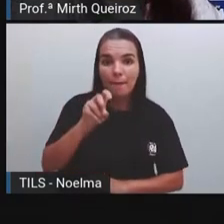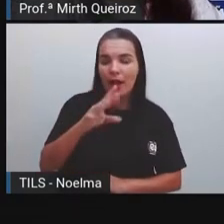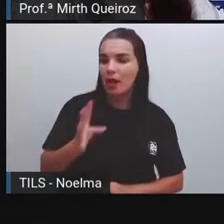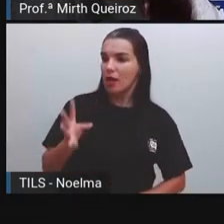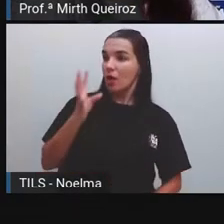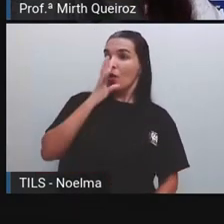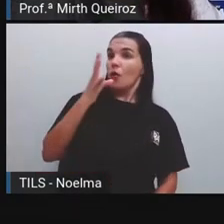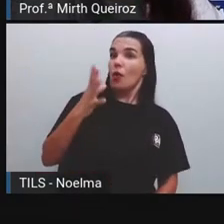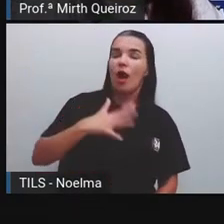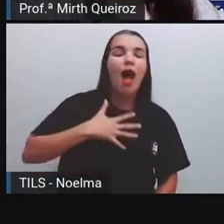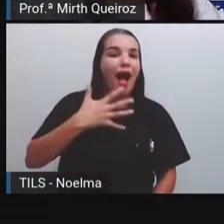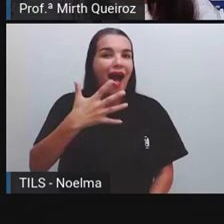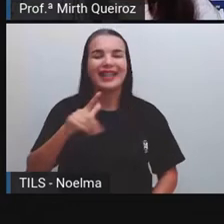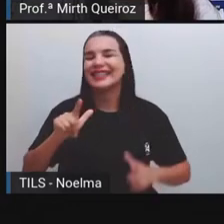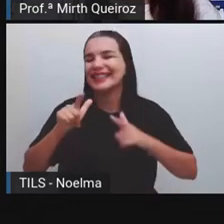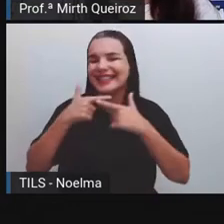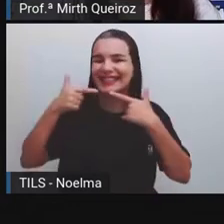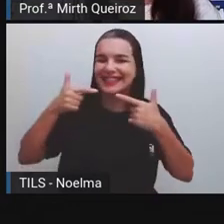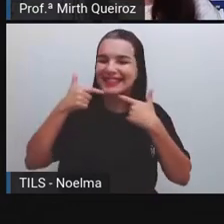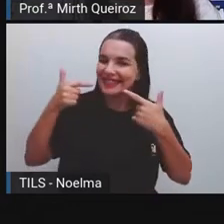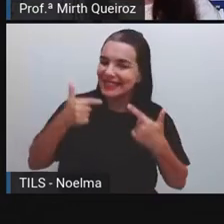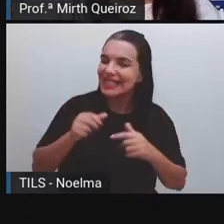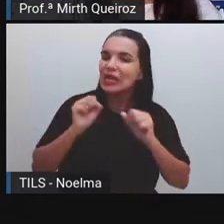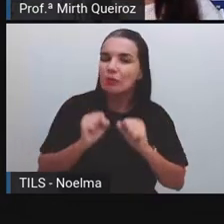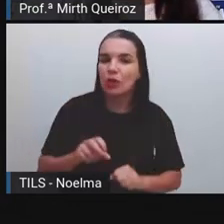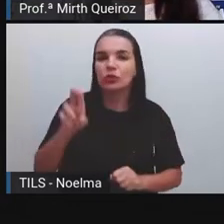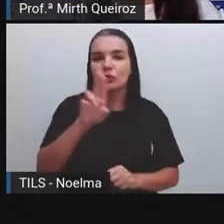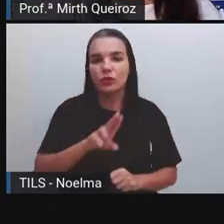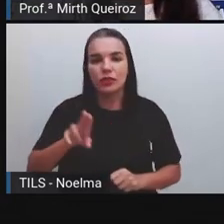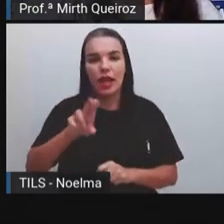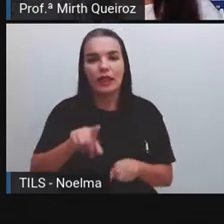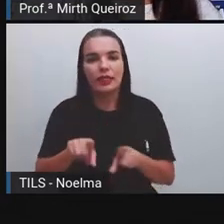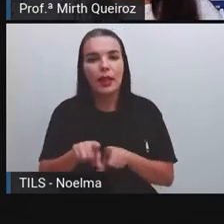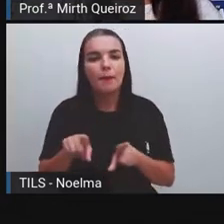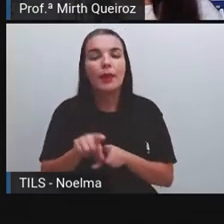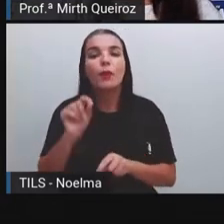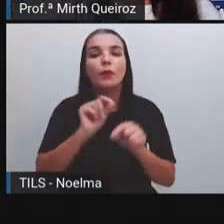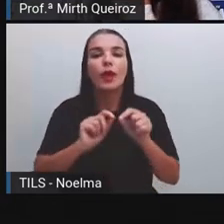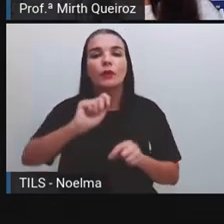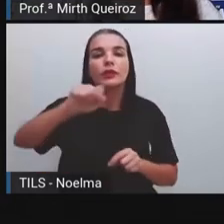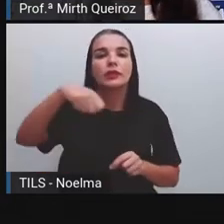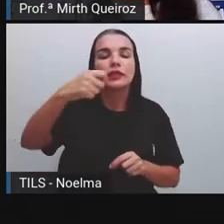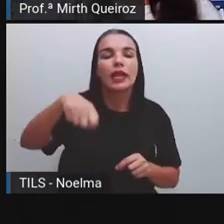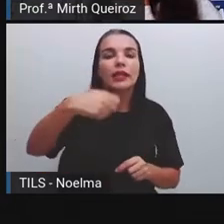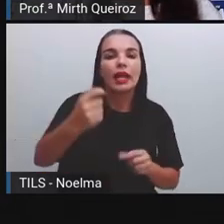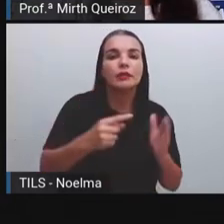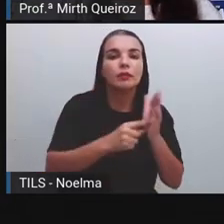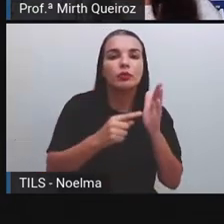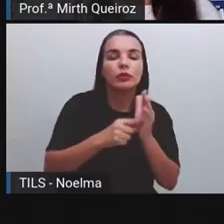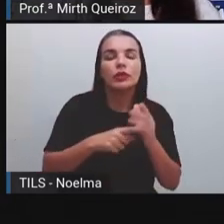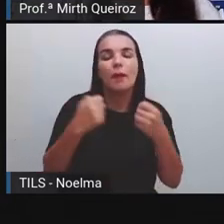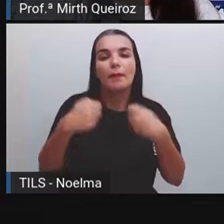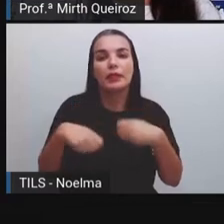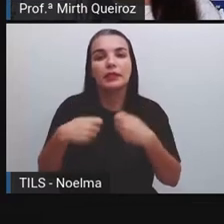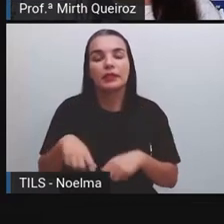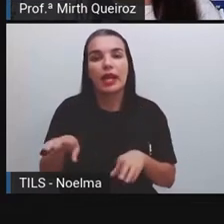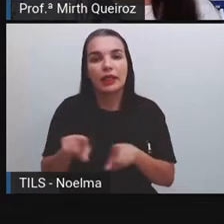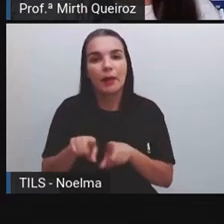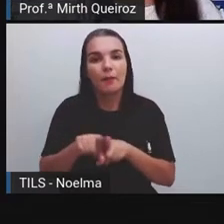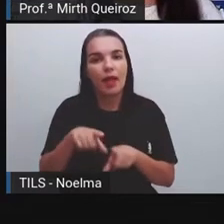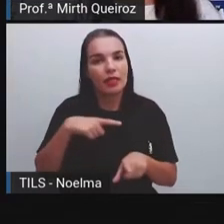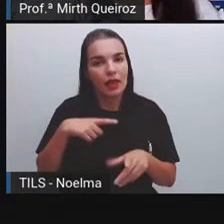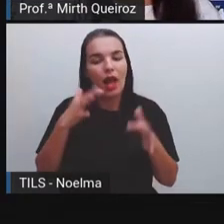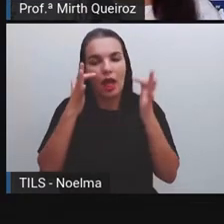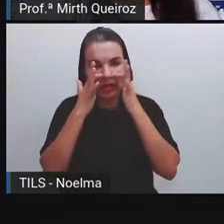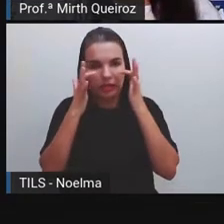espanto, a alegria pode ser utilizada. Então, utilizar os sinais de pontuação de forma correta é muito importante aí dentro